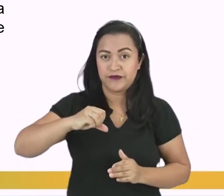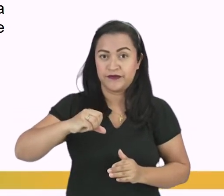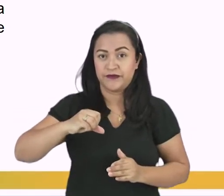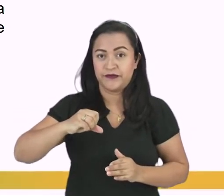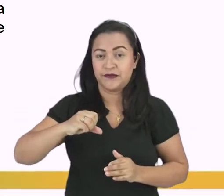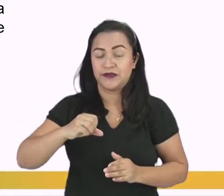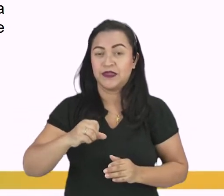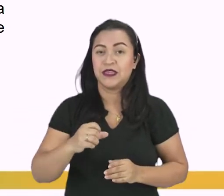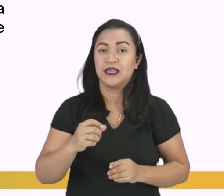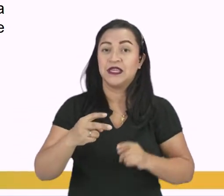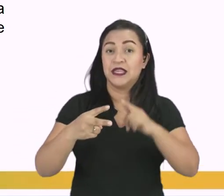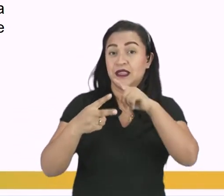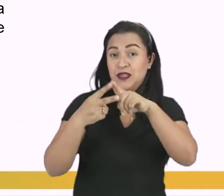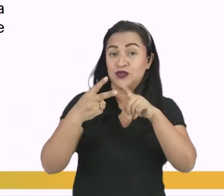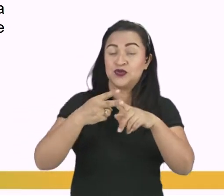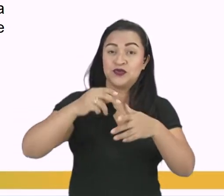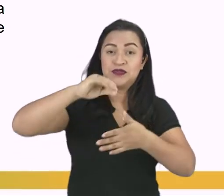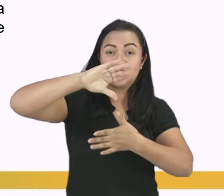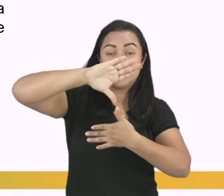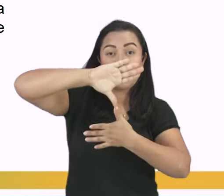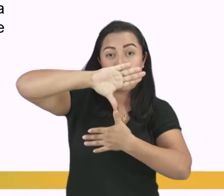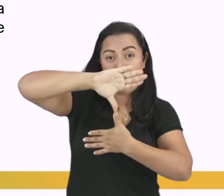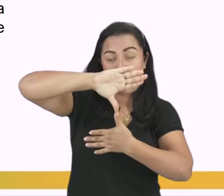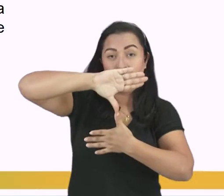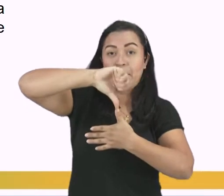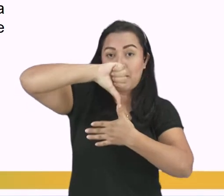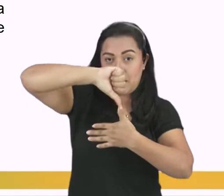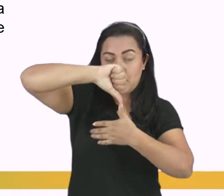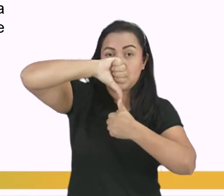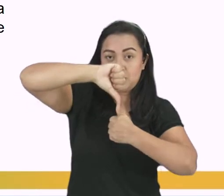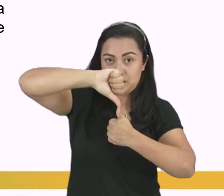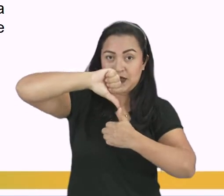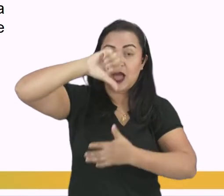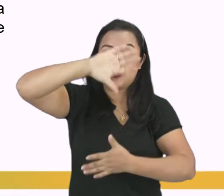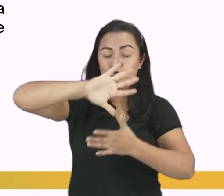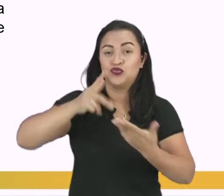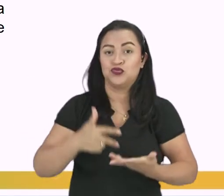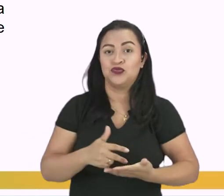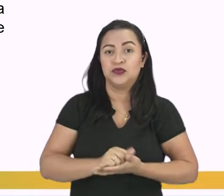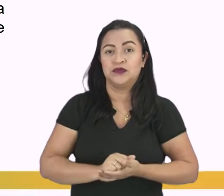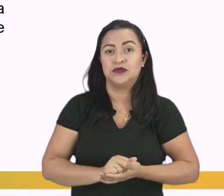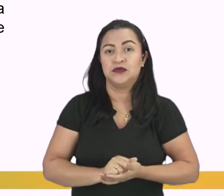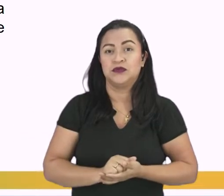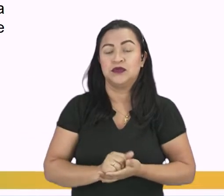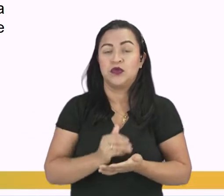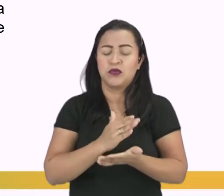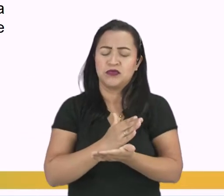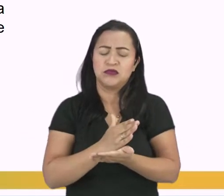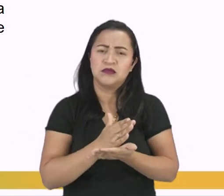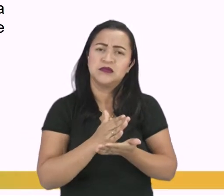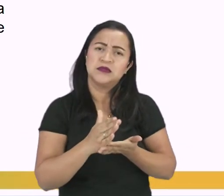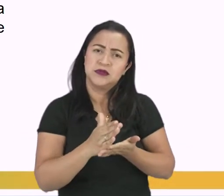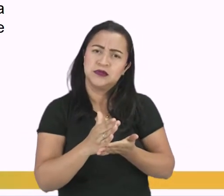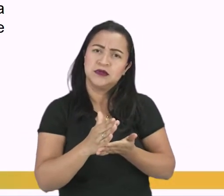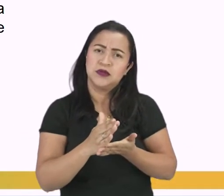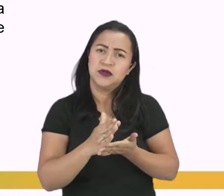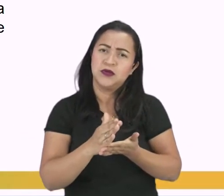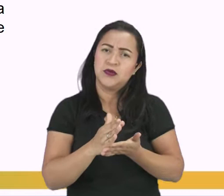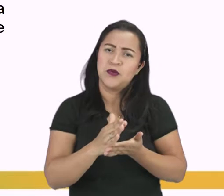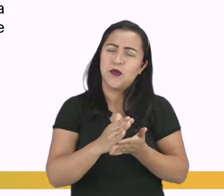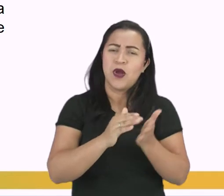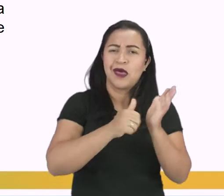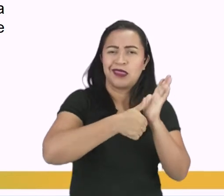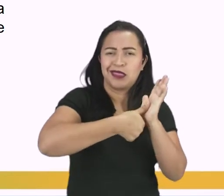duas Américas, começaram a configurar mais nitidamente, seja pela